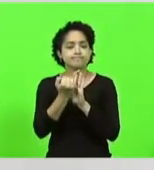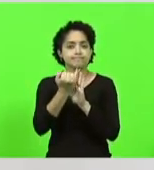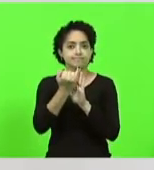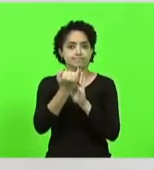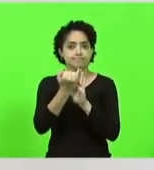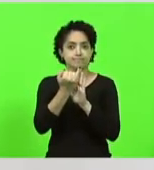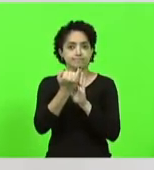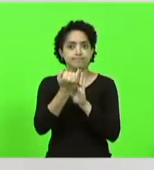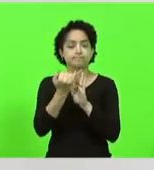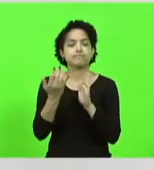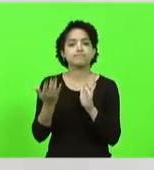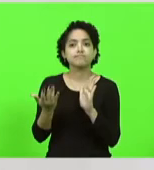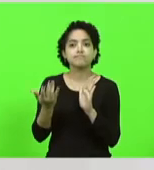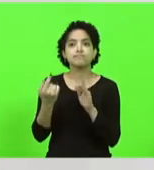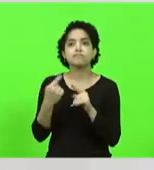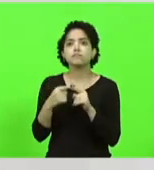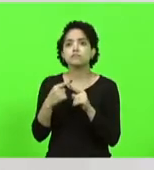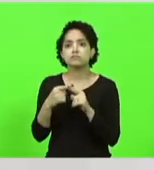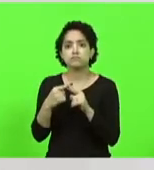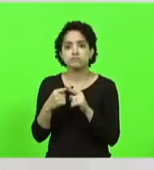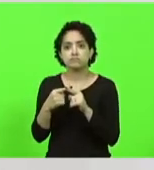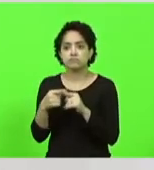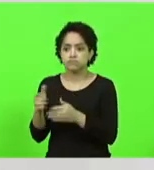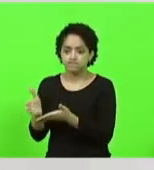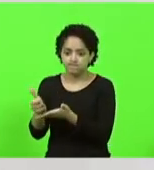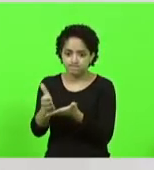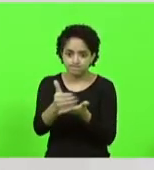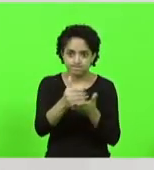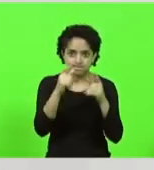por que que são tão voraz com dinheiro público